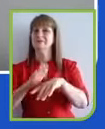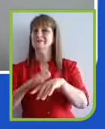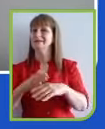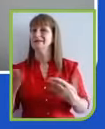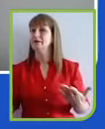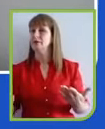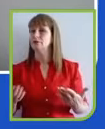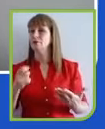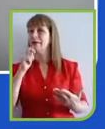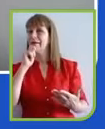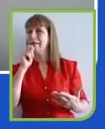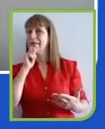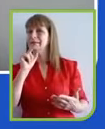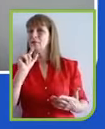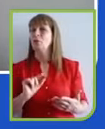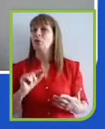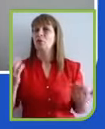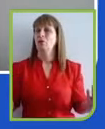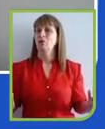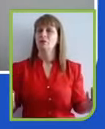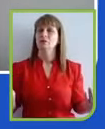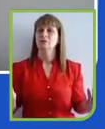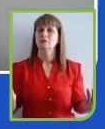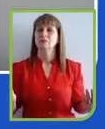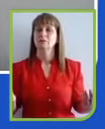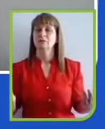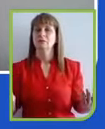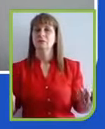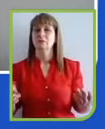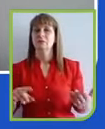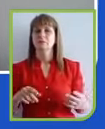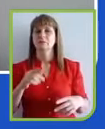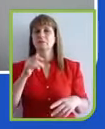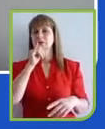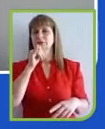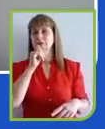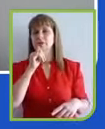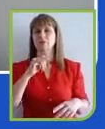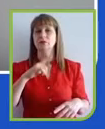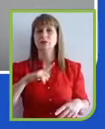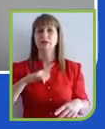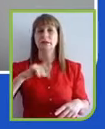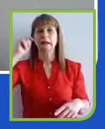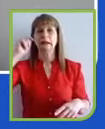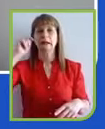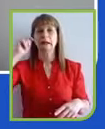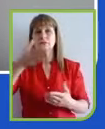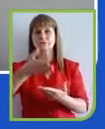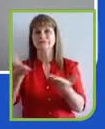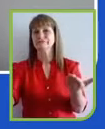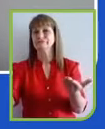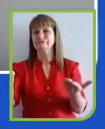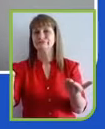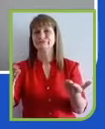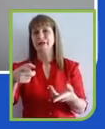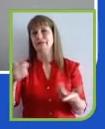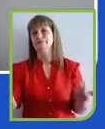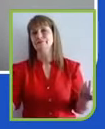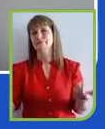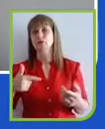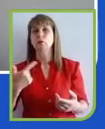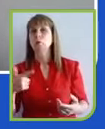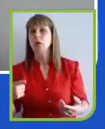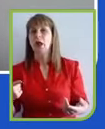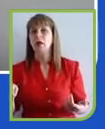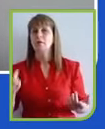exemplo, falando sobre diversidade racial, algum negro ou negra nesse painel. E é preciso uma coragem para as empresas